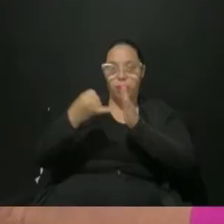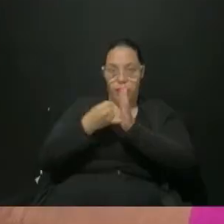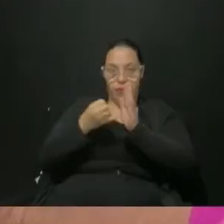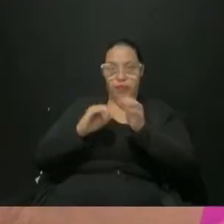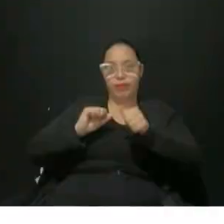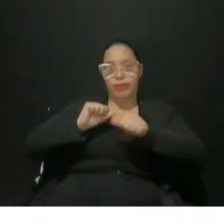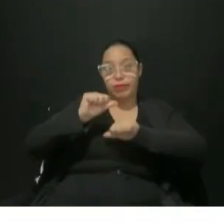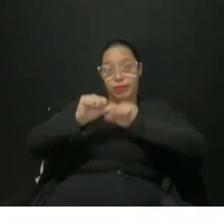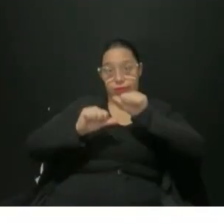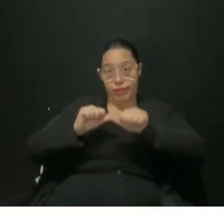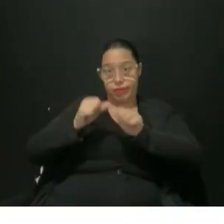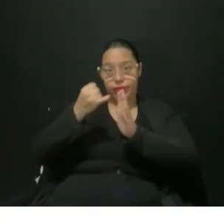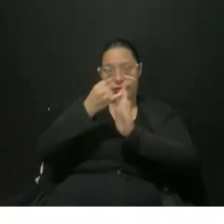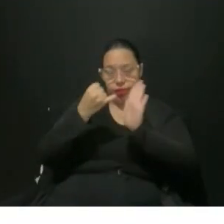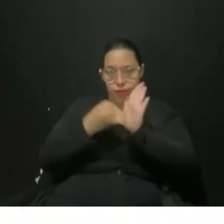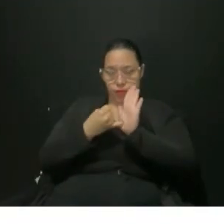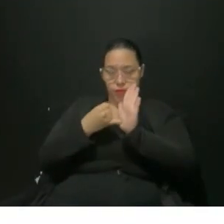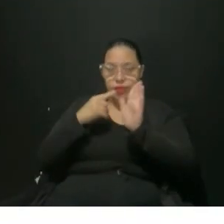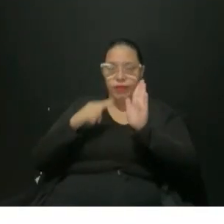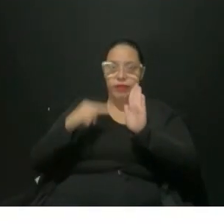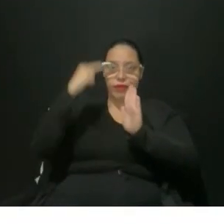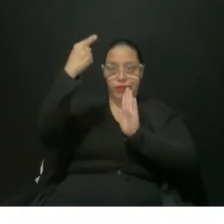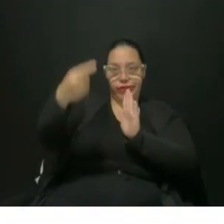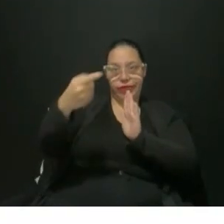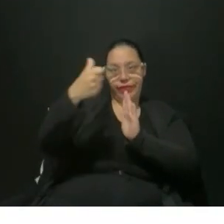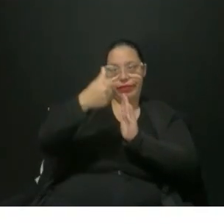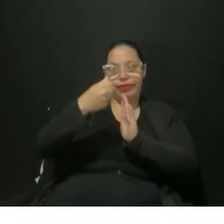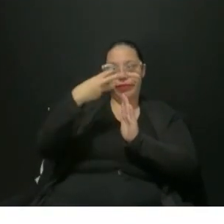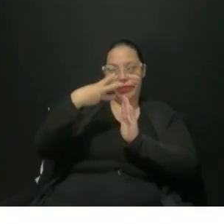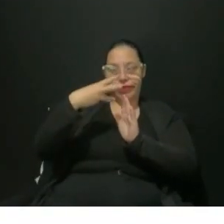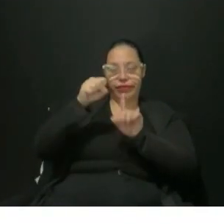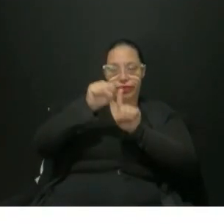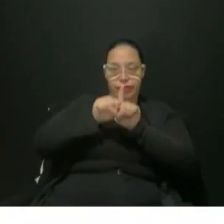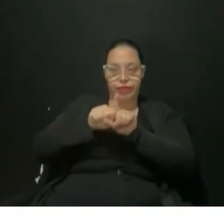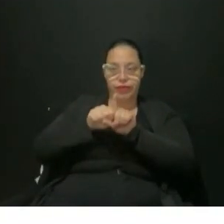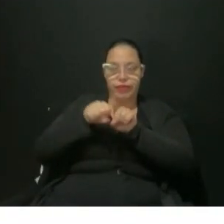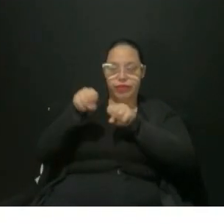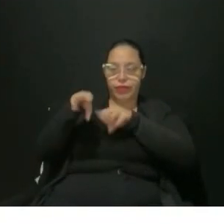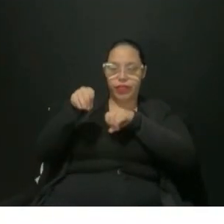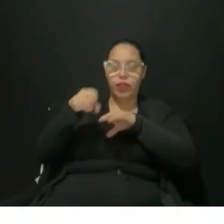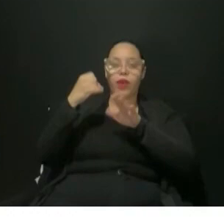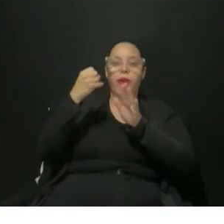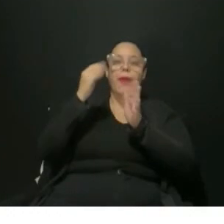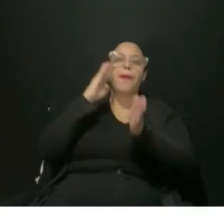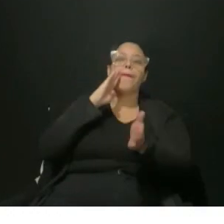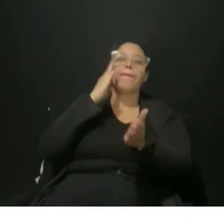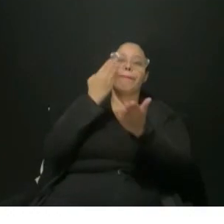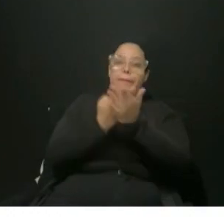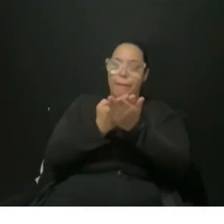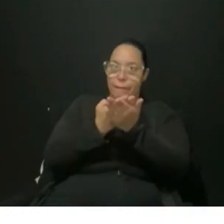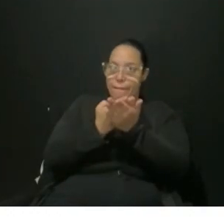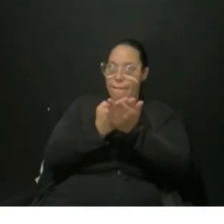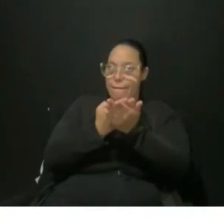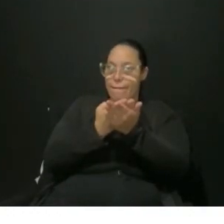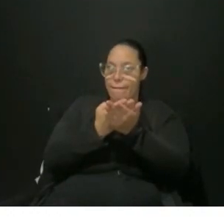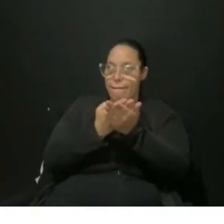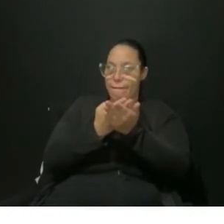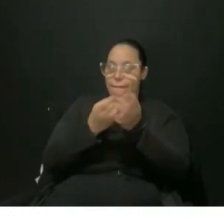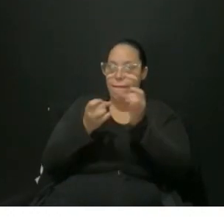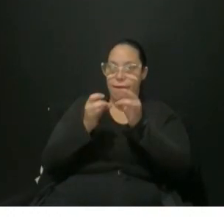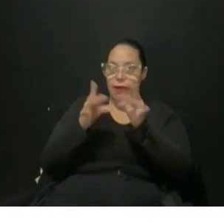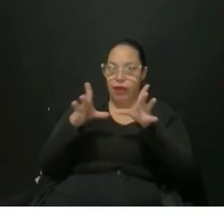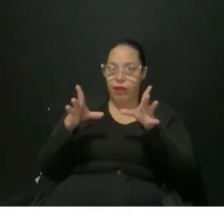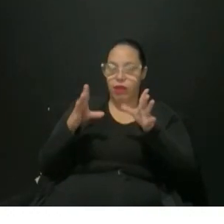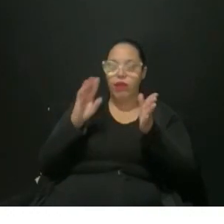transferência. As inscrições vão até o dia 13 de setembro e a confirmação da unidade escolar estará